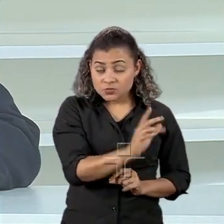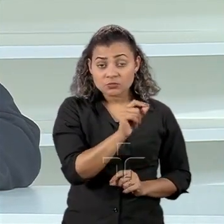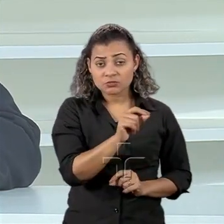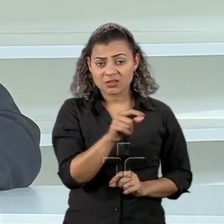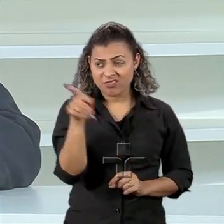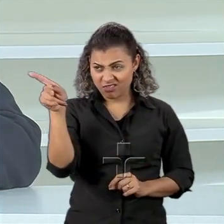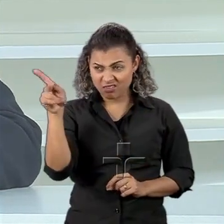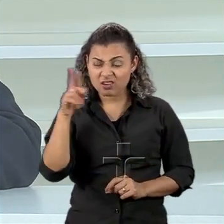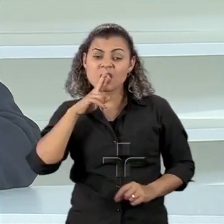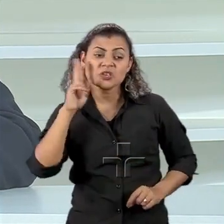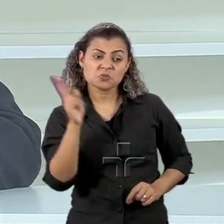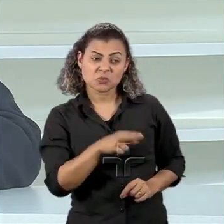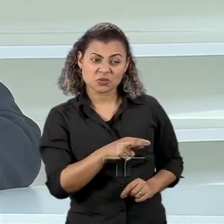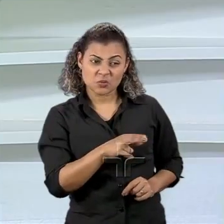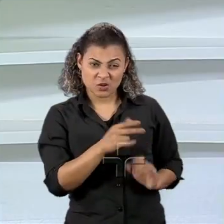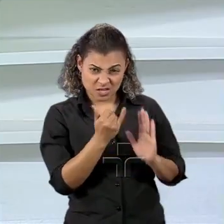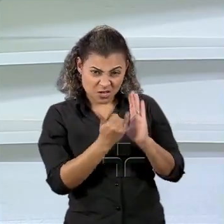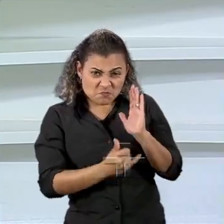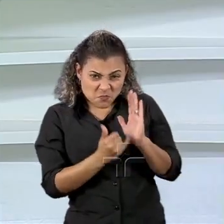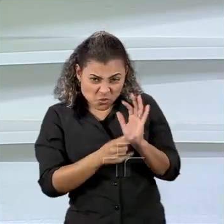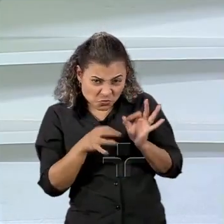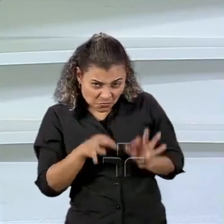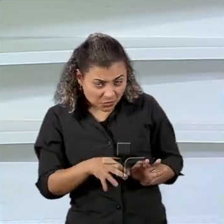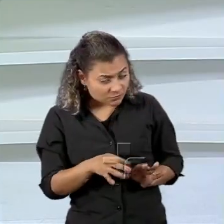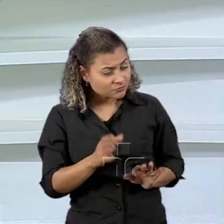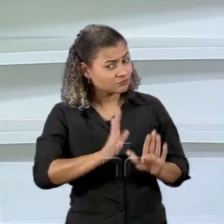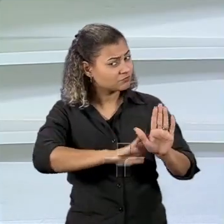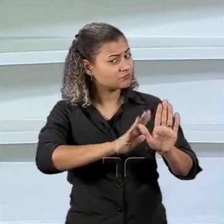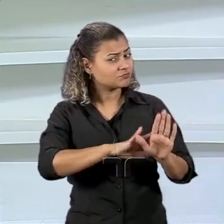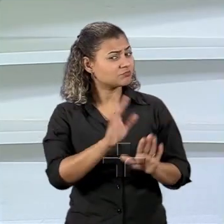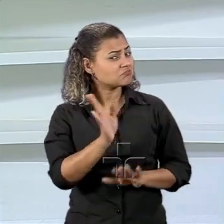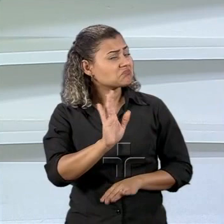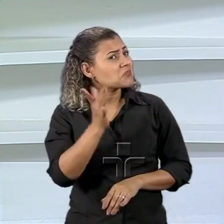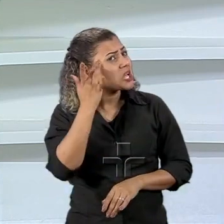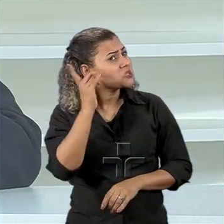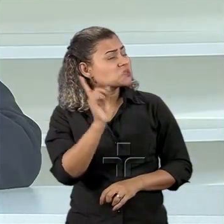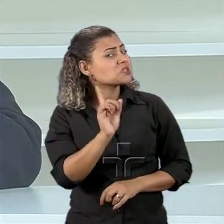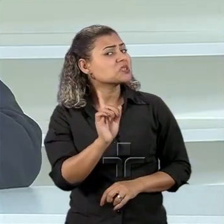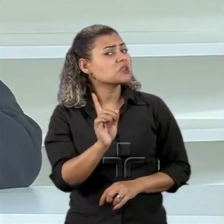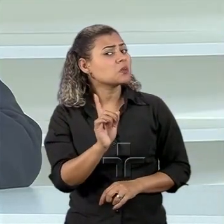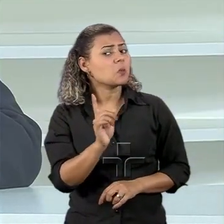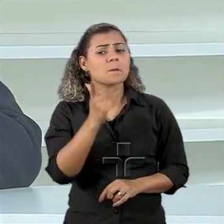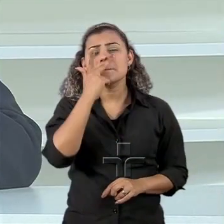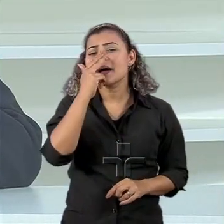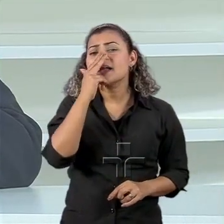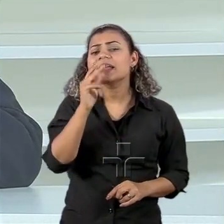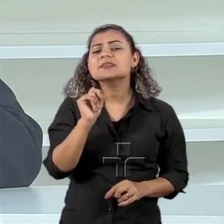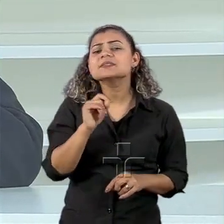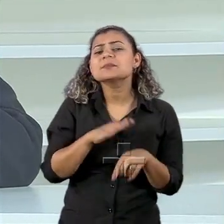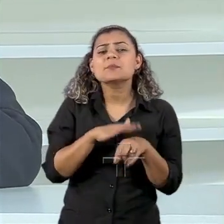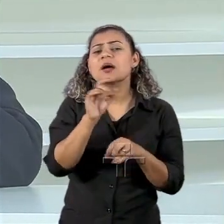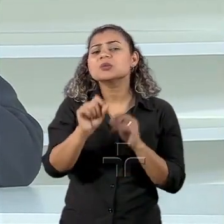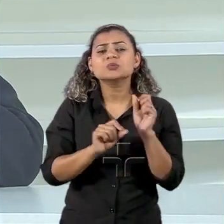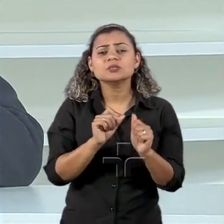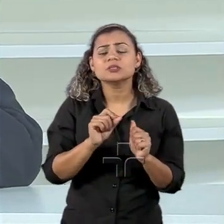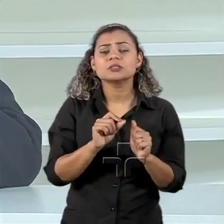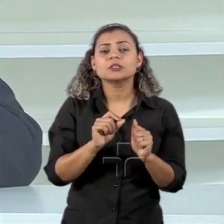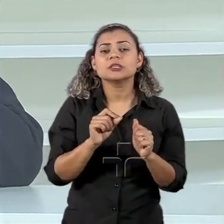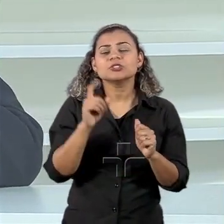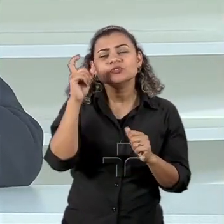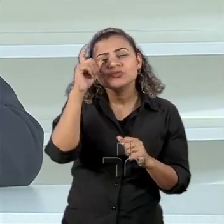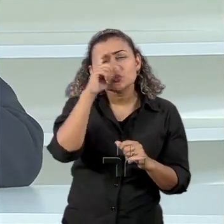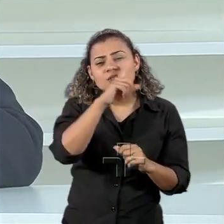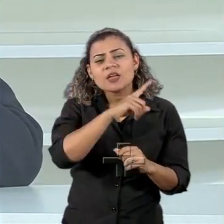pensando em tarifa. Eu acho que ele estava pensando mais nos obstáculos que